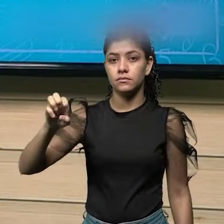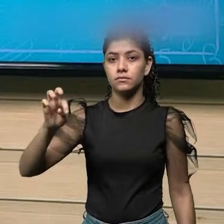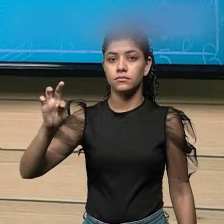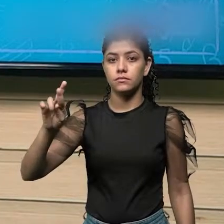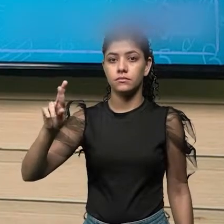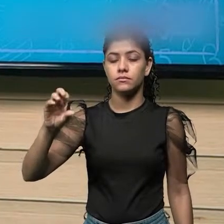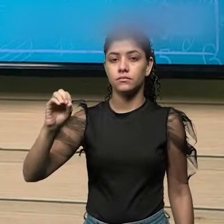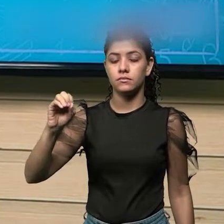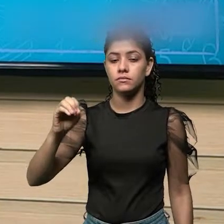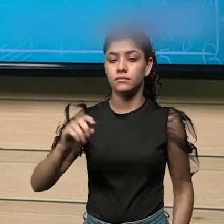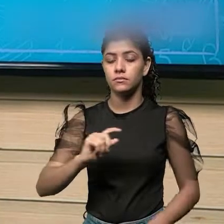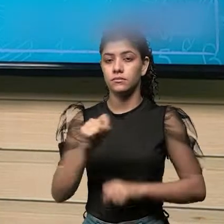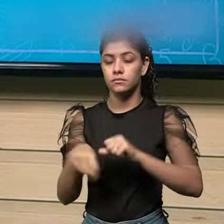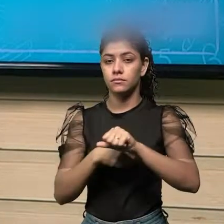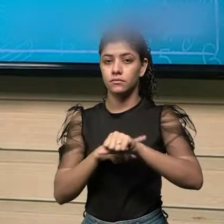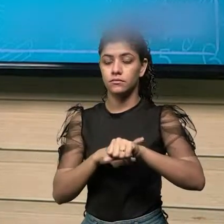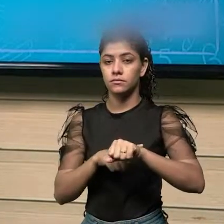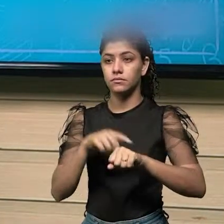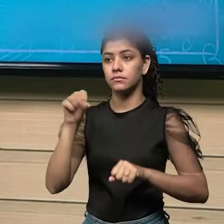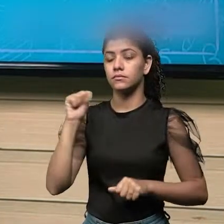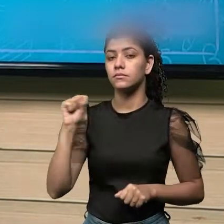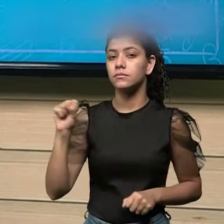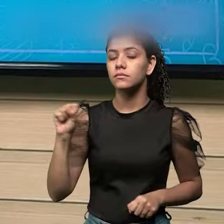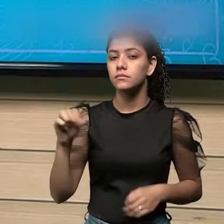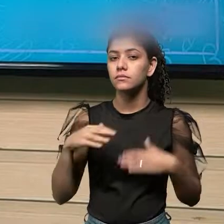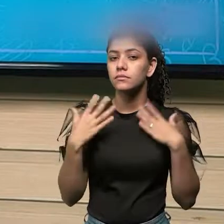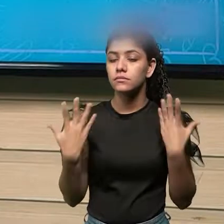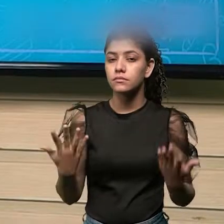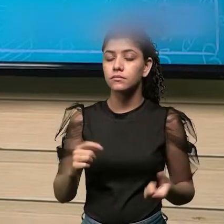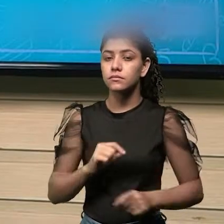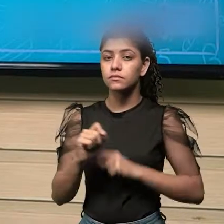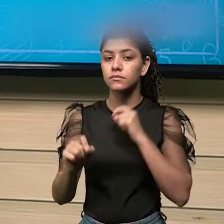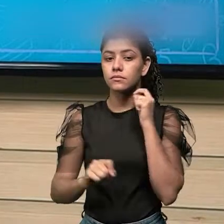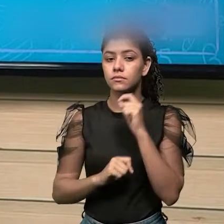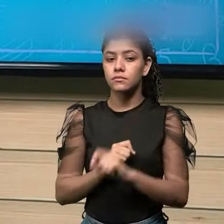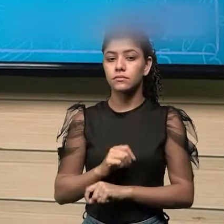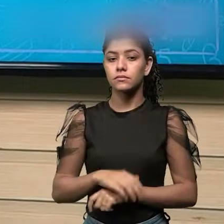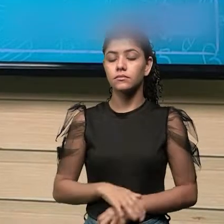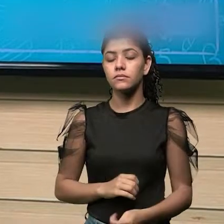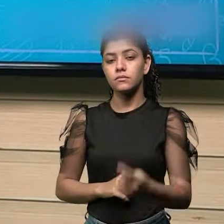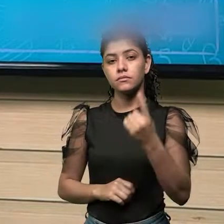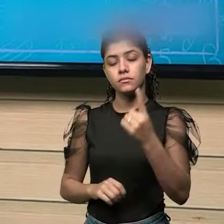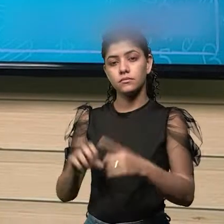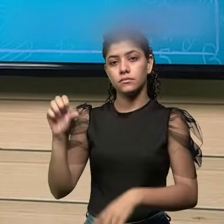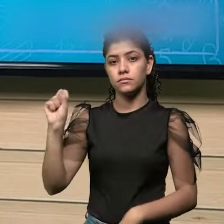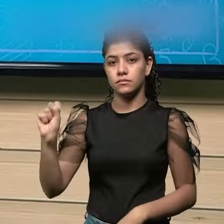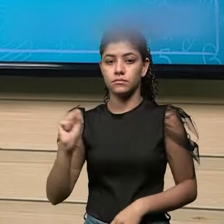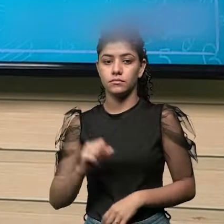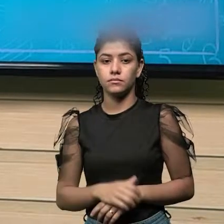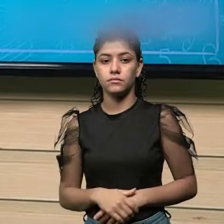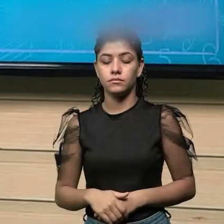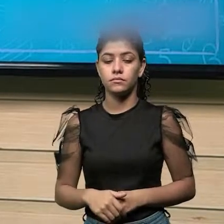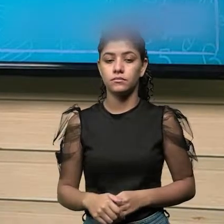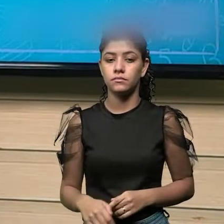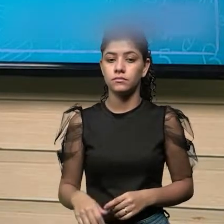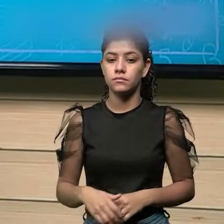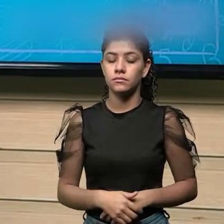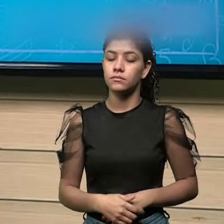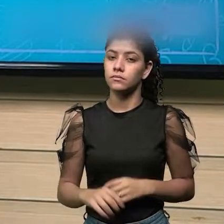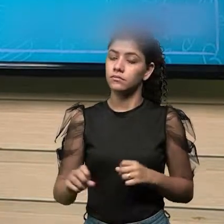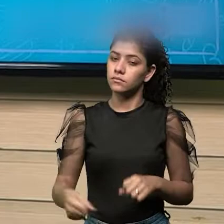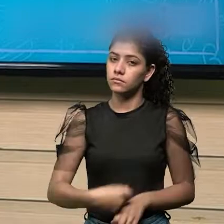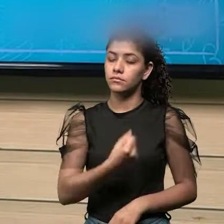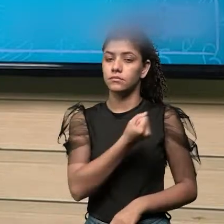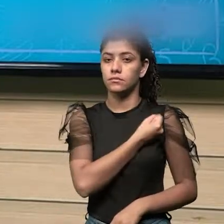esse intervalo aqui é de tempo em segundos. Então, a fração de 1 segundo, a fração correspondente a